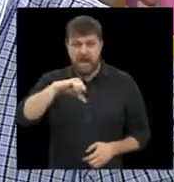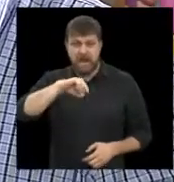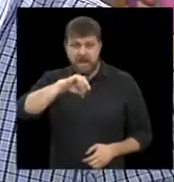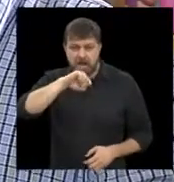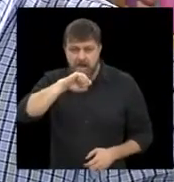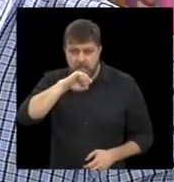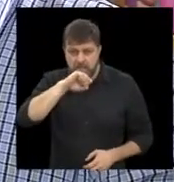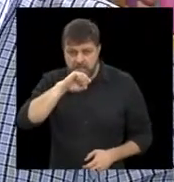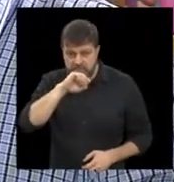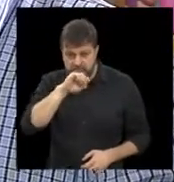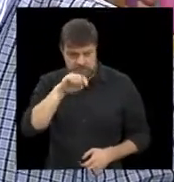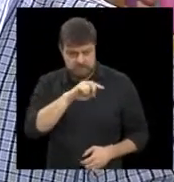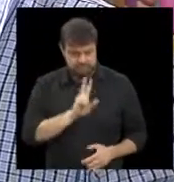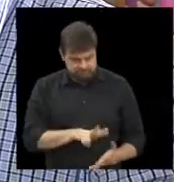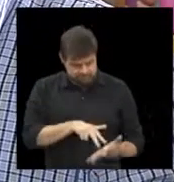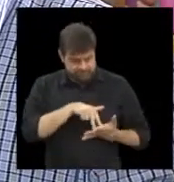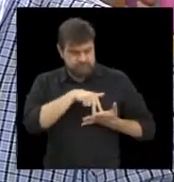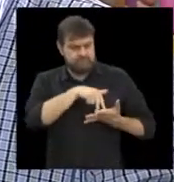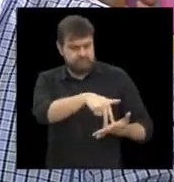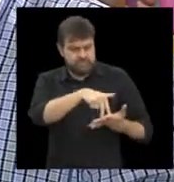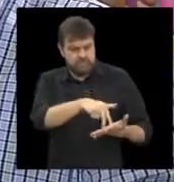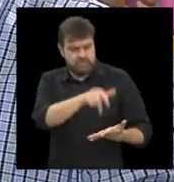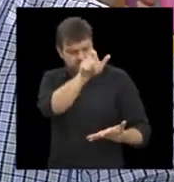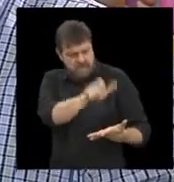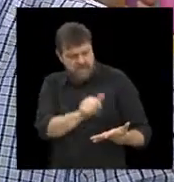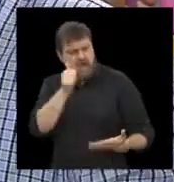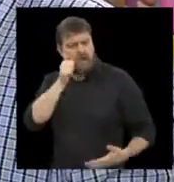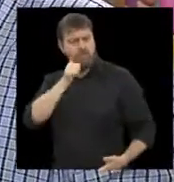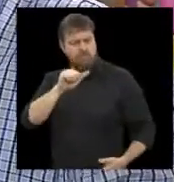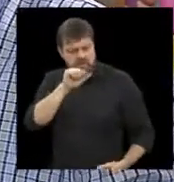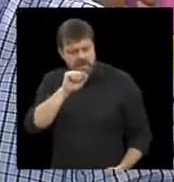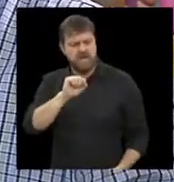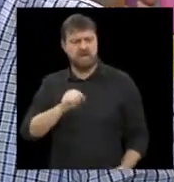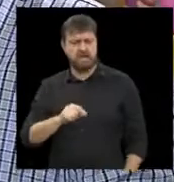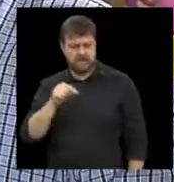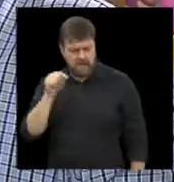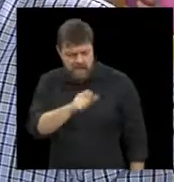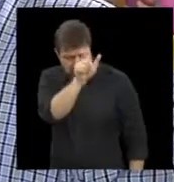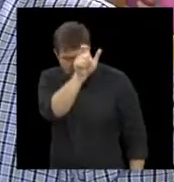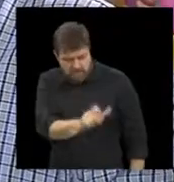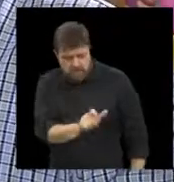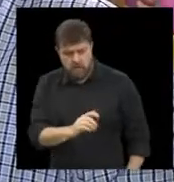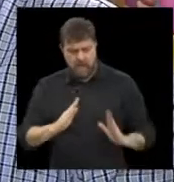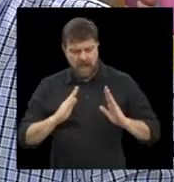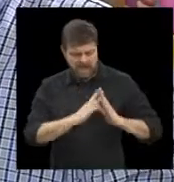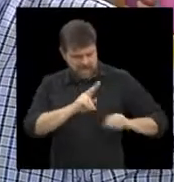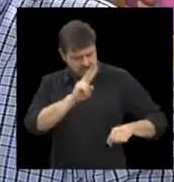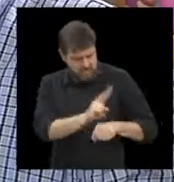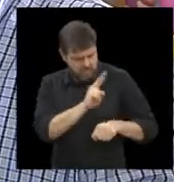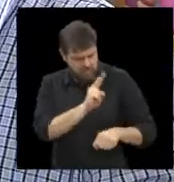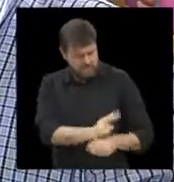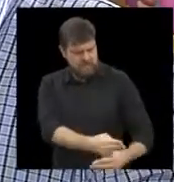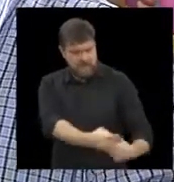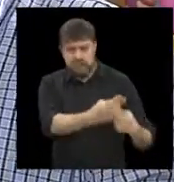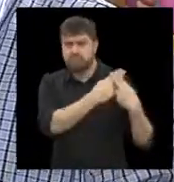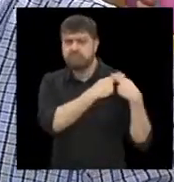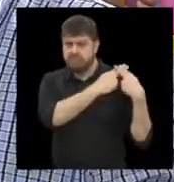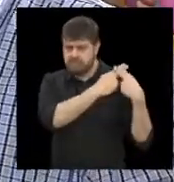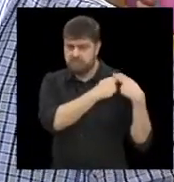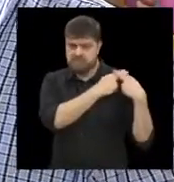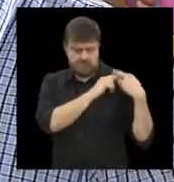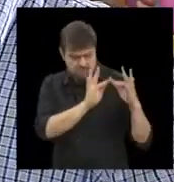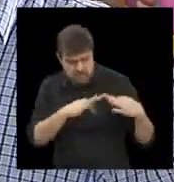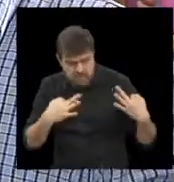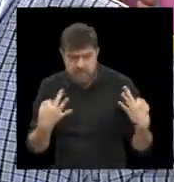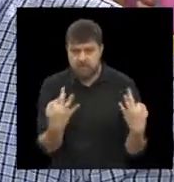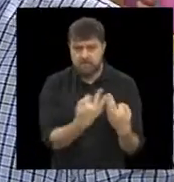mães, né, que você vê o fortalecimento delas enquanto mulheres, enquanto mães, enquanto donas de casa, enquanto chefes de